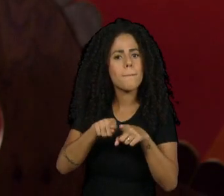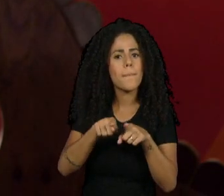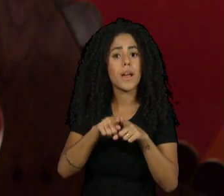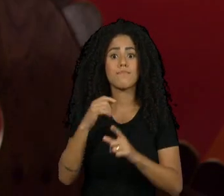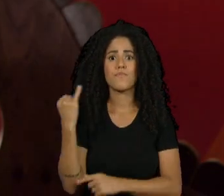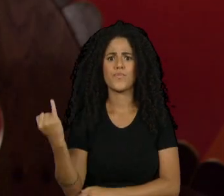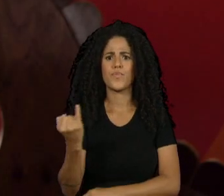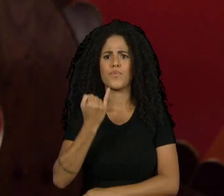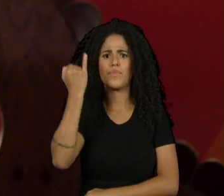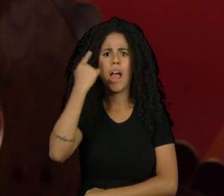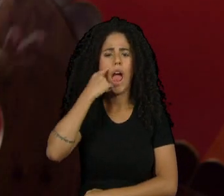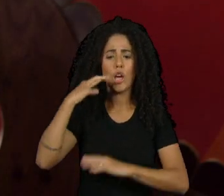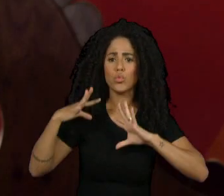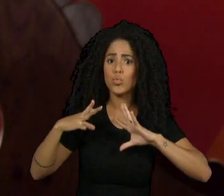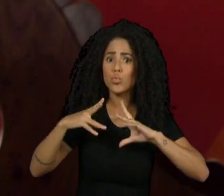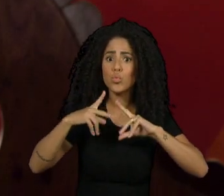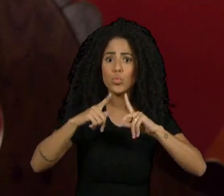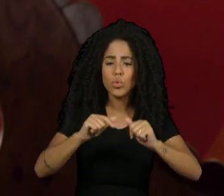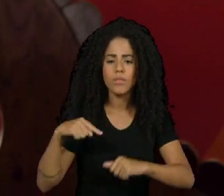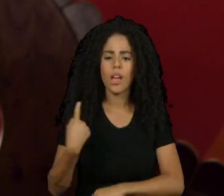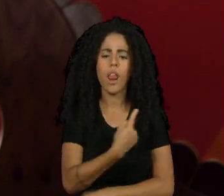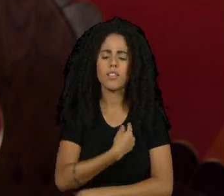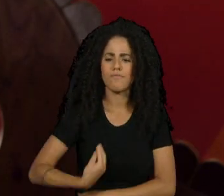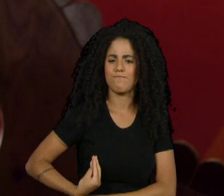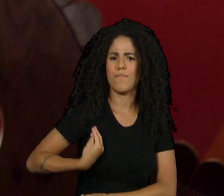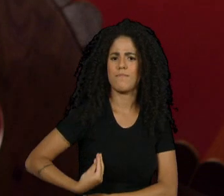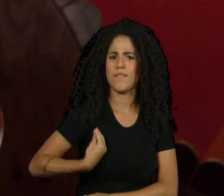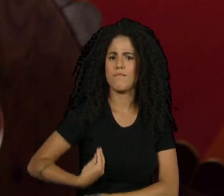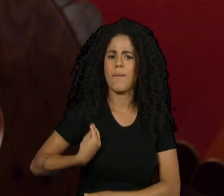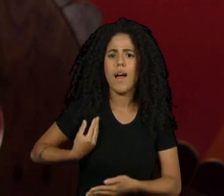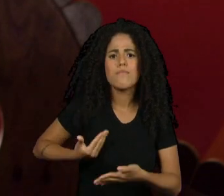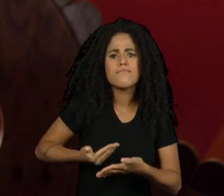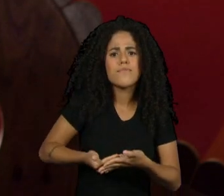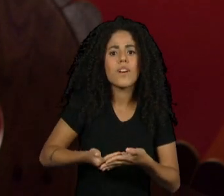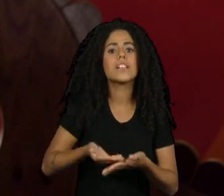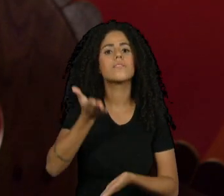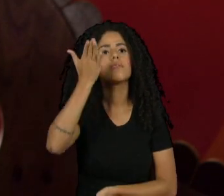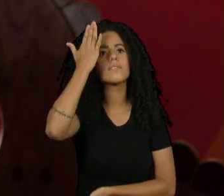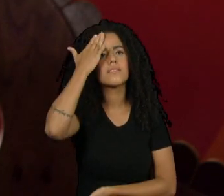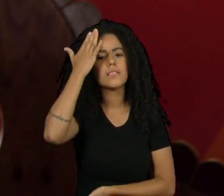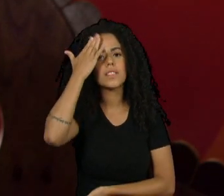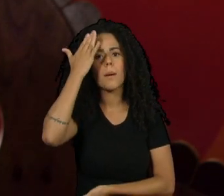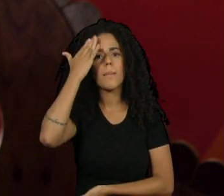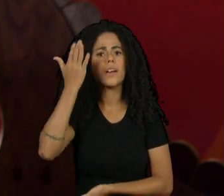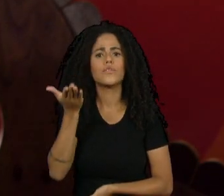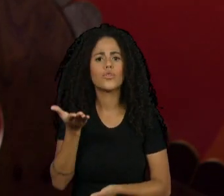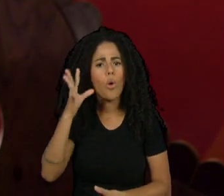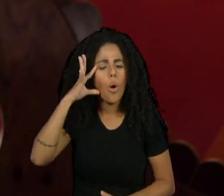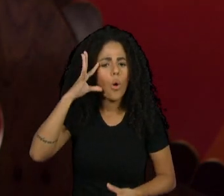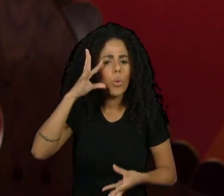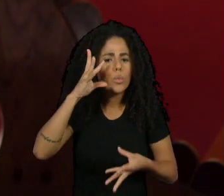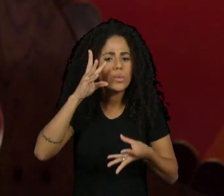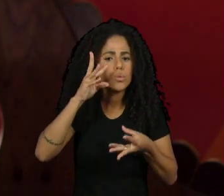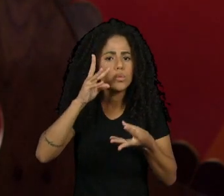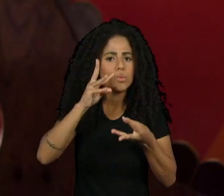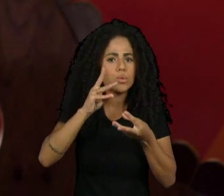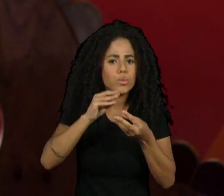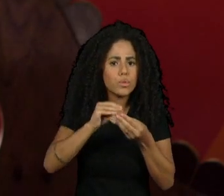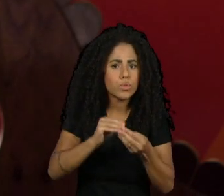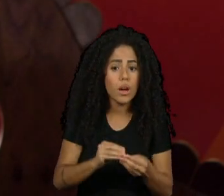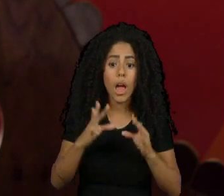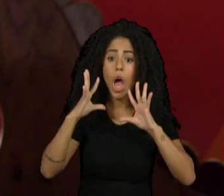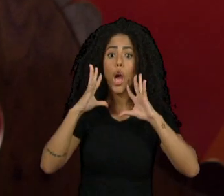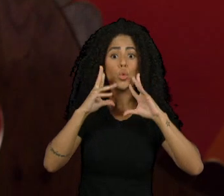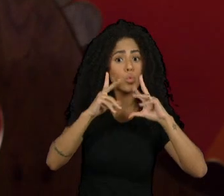nessa pluralidade que nós vivemos, de exatamente ter esse olhar de que todos,